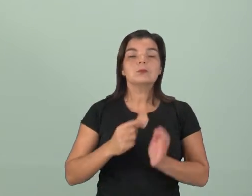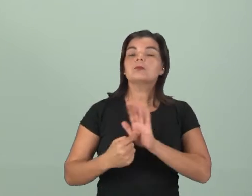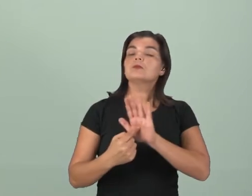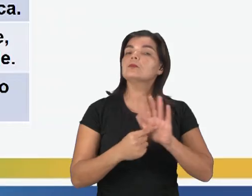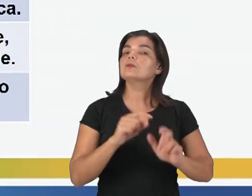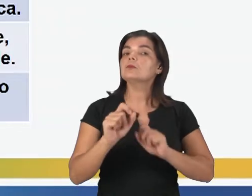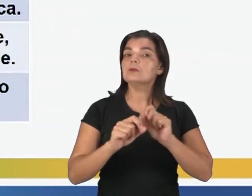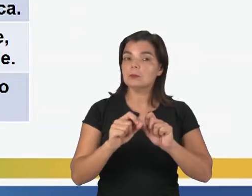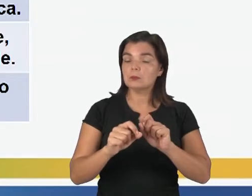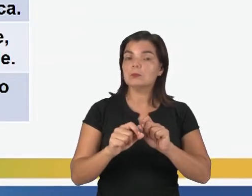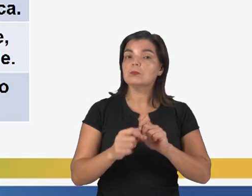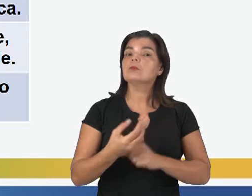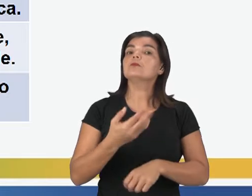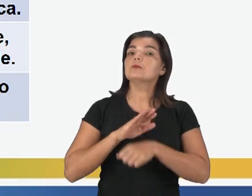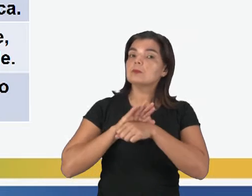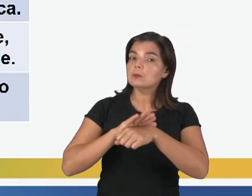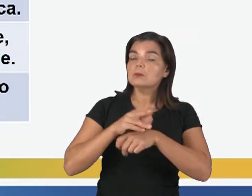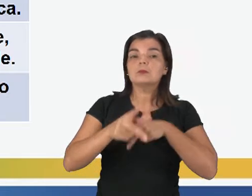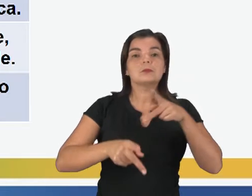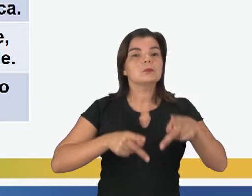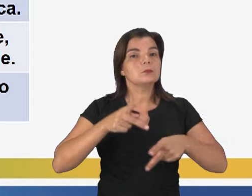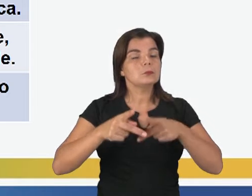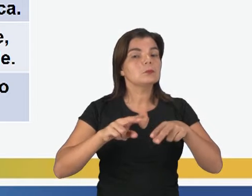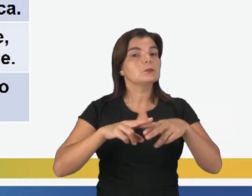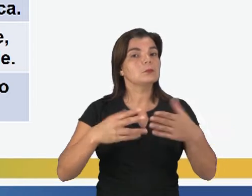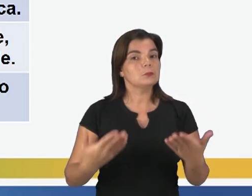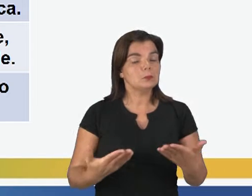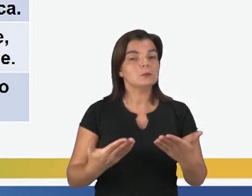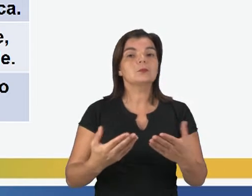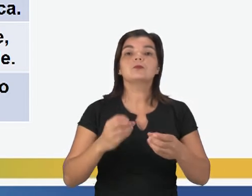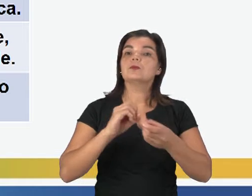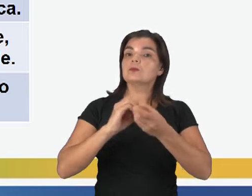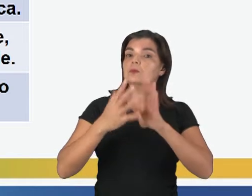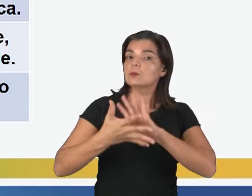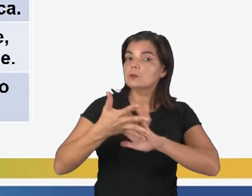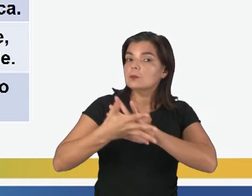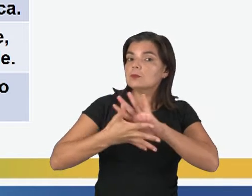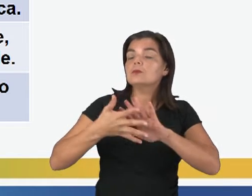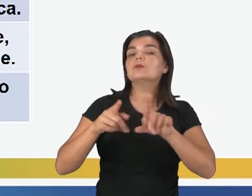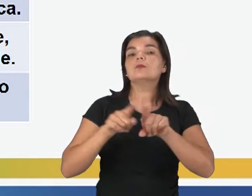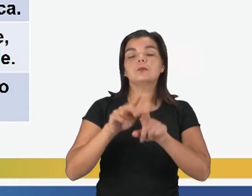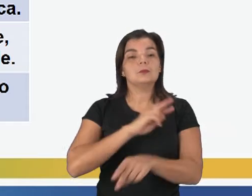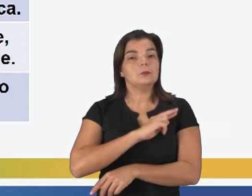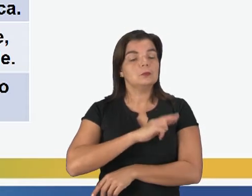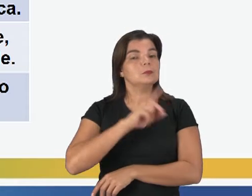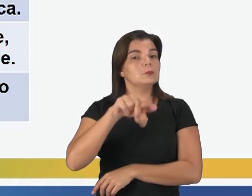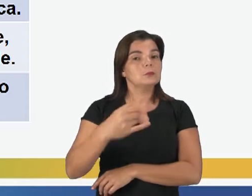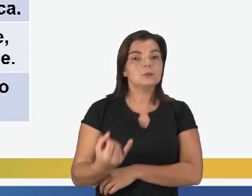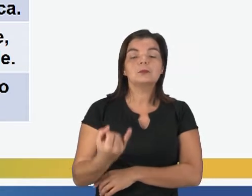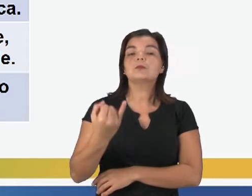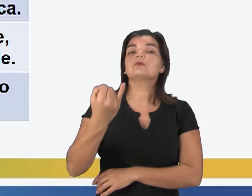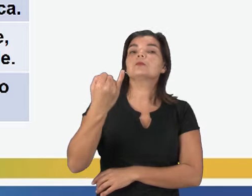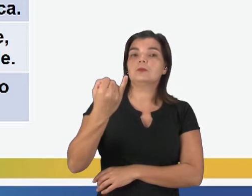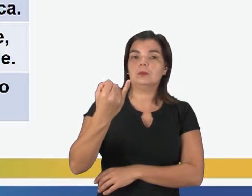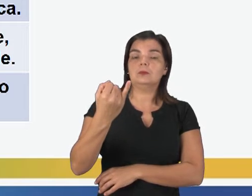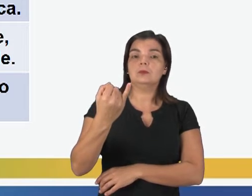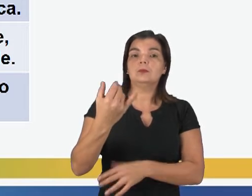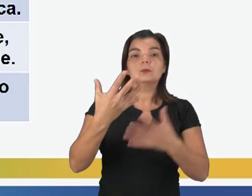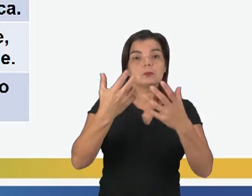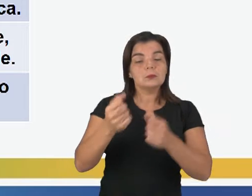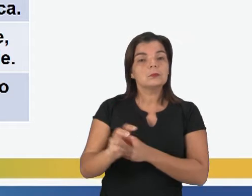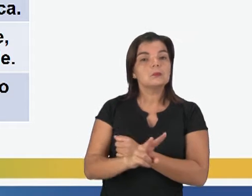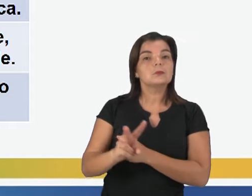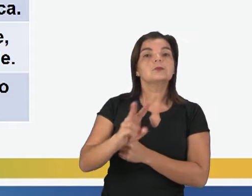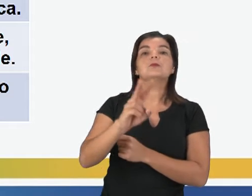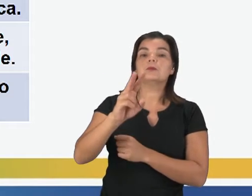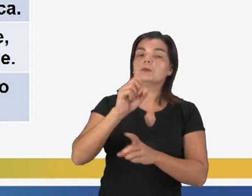representam um grande parcela da população. Portanto, o diálogo entre as religiões é fundamental na defesa de